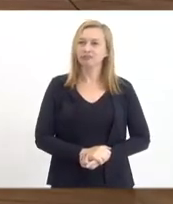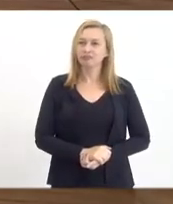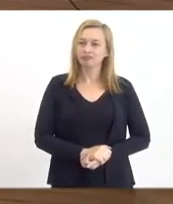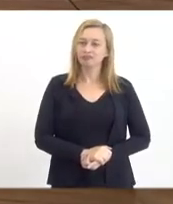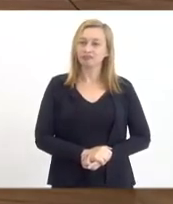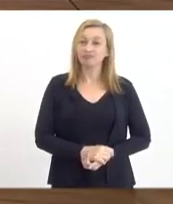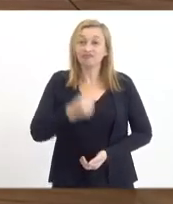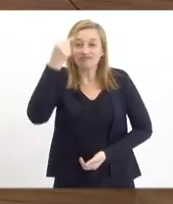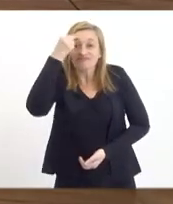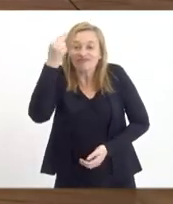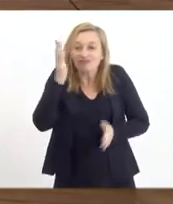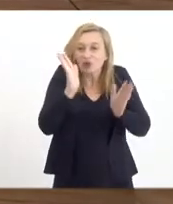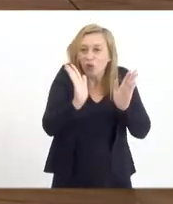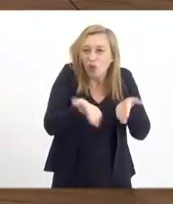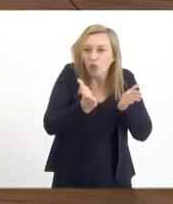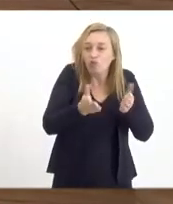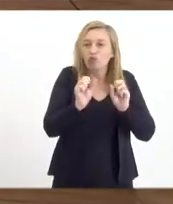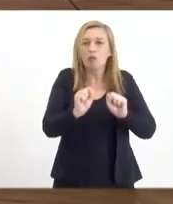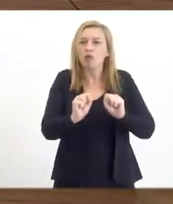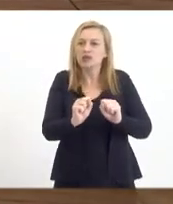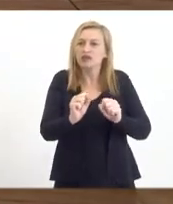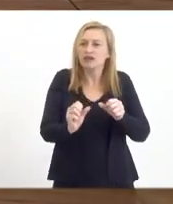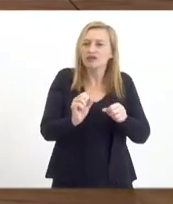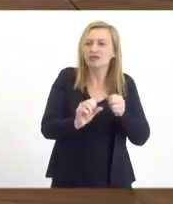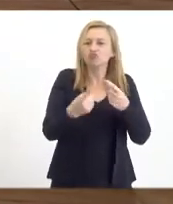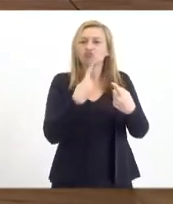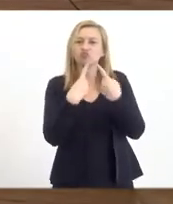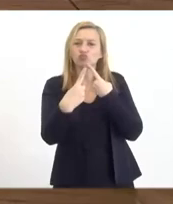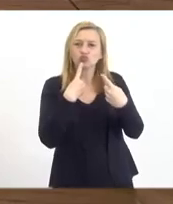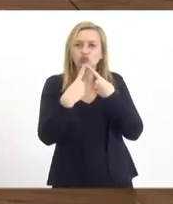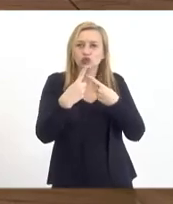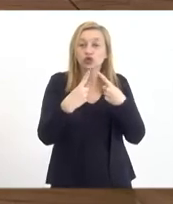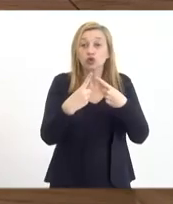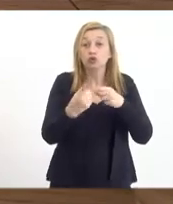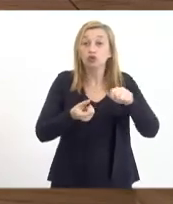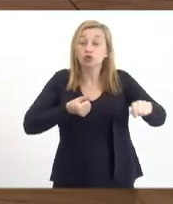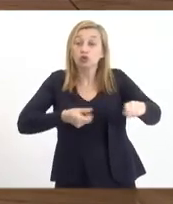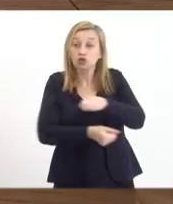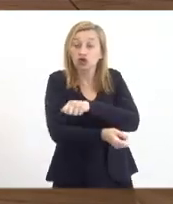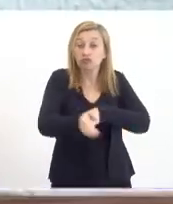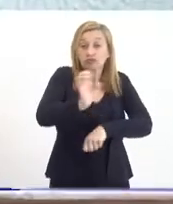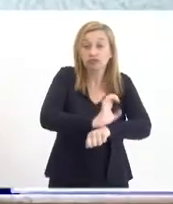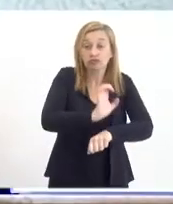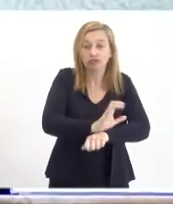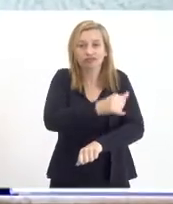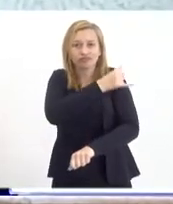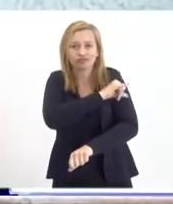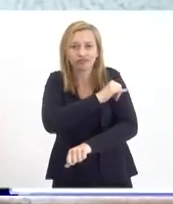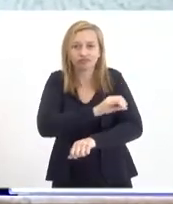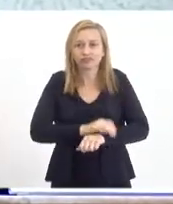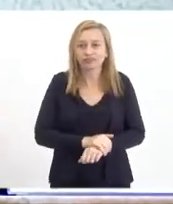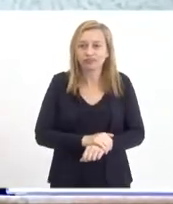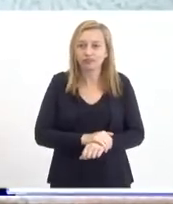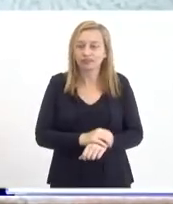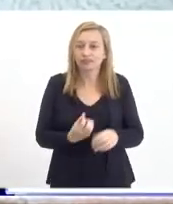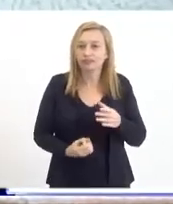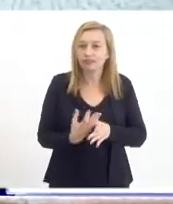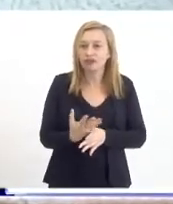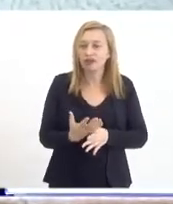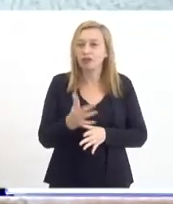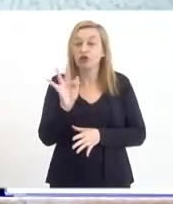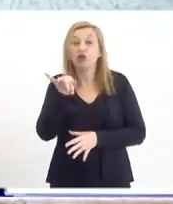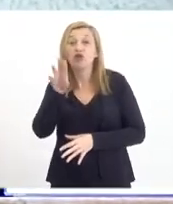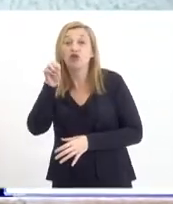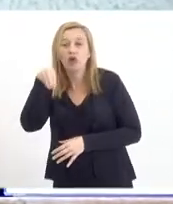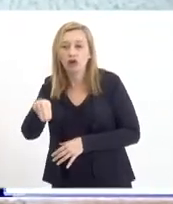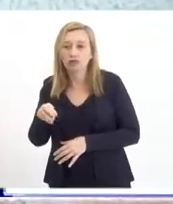A ideia hoje é que a gente possa realizar o debate sobre o Fundo Soberano do Estado do Rio de Janeiro, promovido pelo Fórum